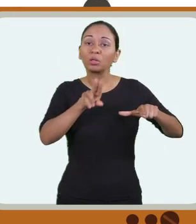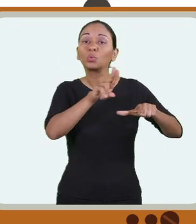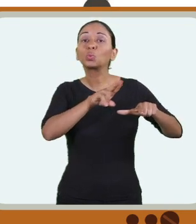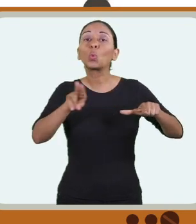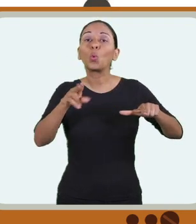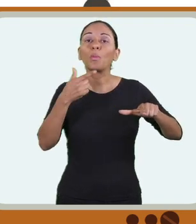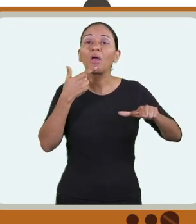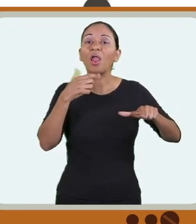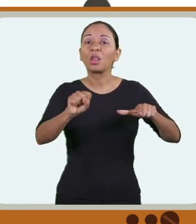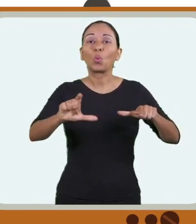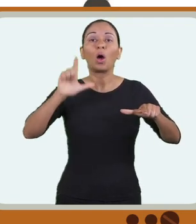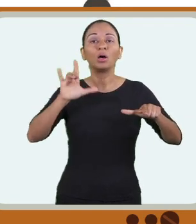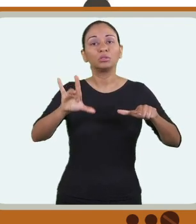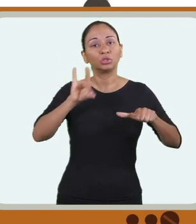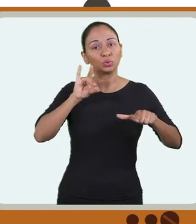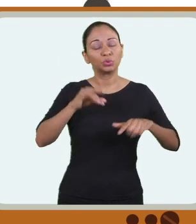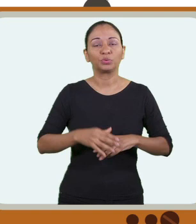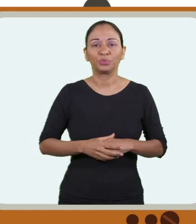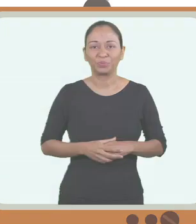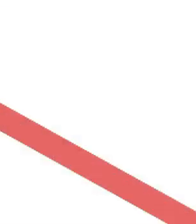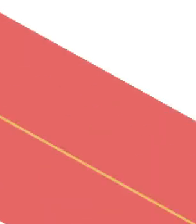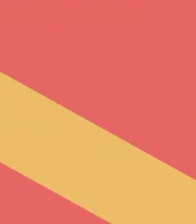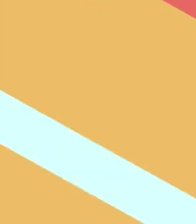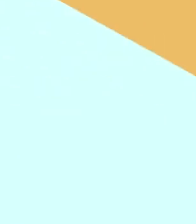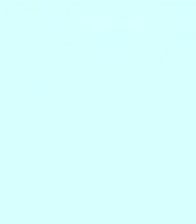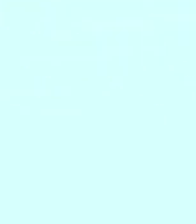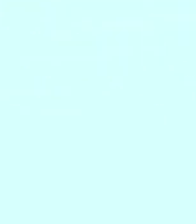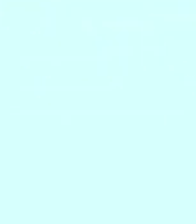cartão de inscrição, onde consta a língua que você escolheu.